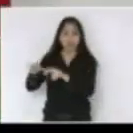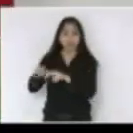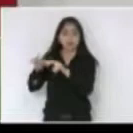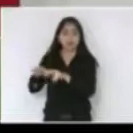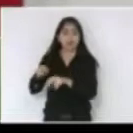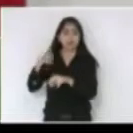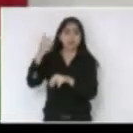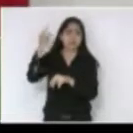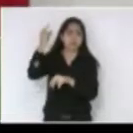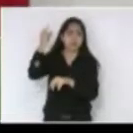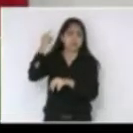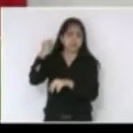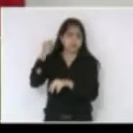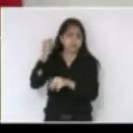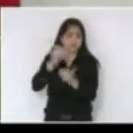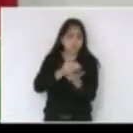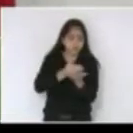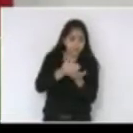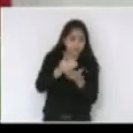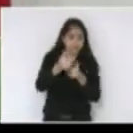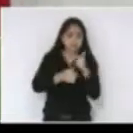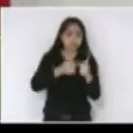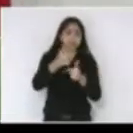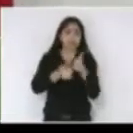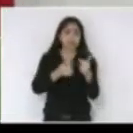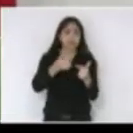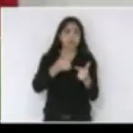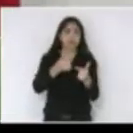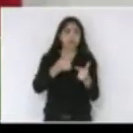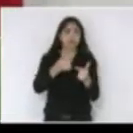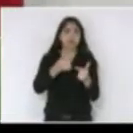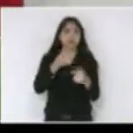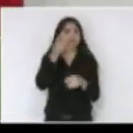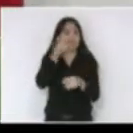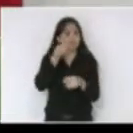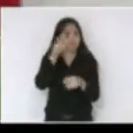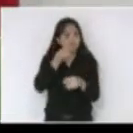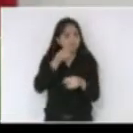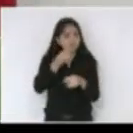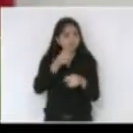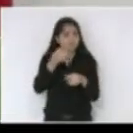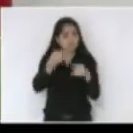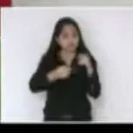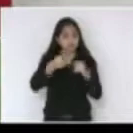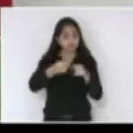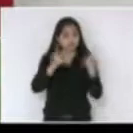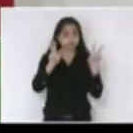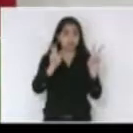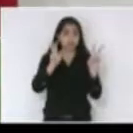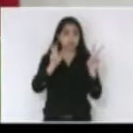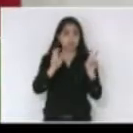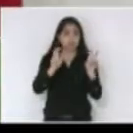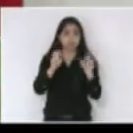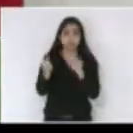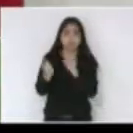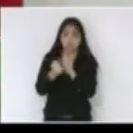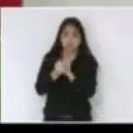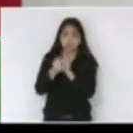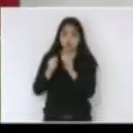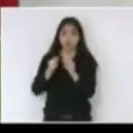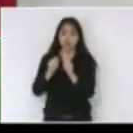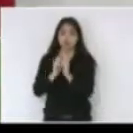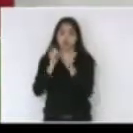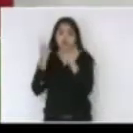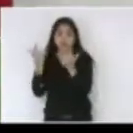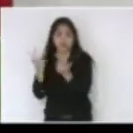desde o início do meu mandato fizemos até deputado Altair é um trabalho em conjunto com a Assembleia Legislativa do Rio